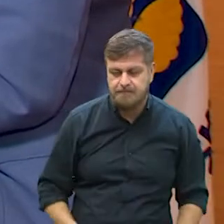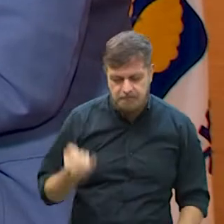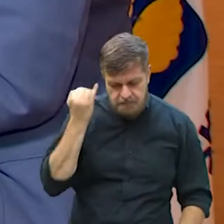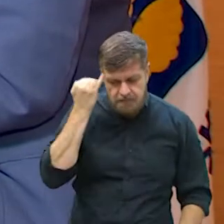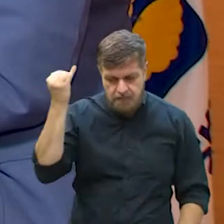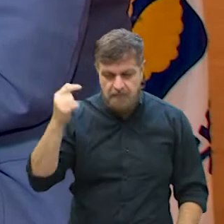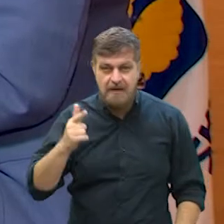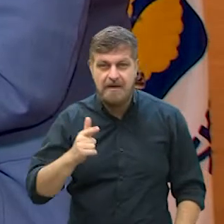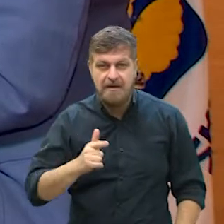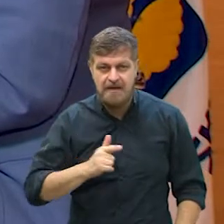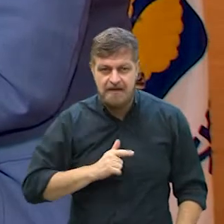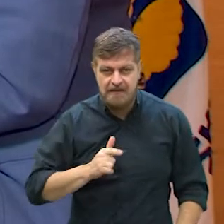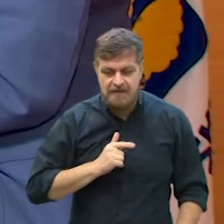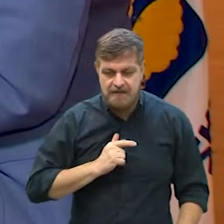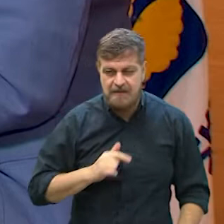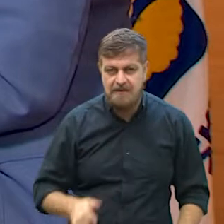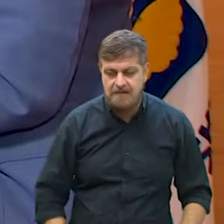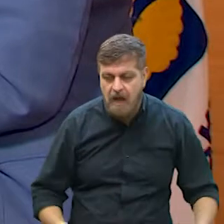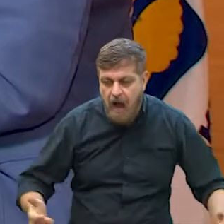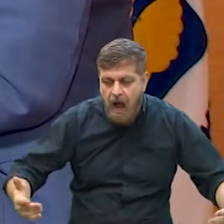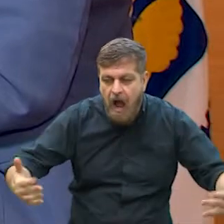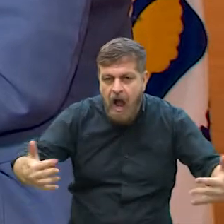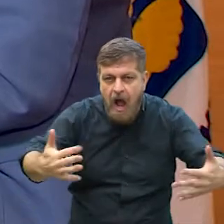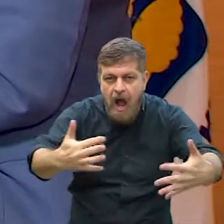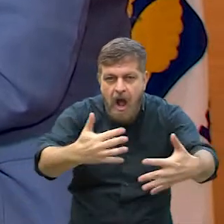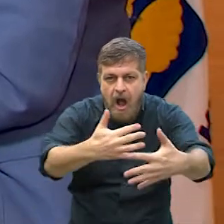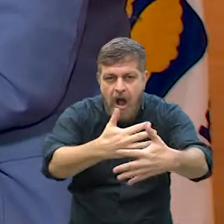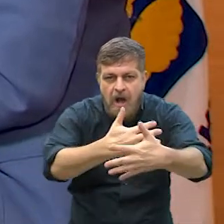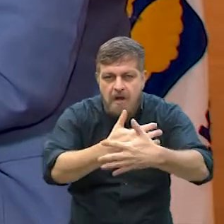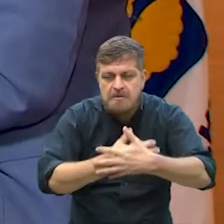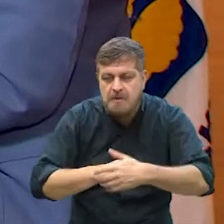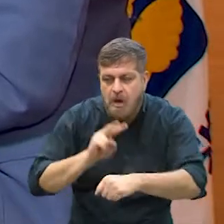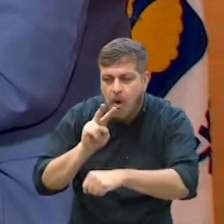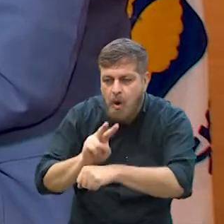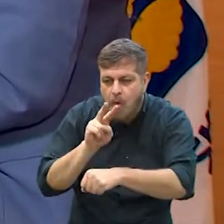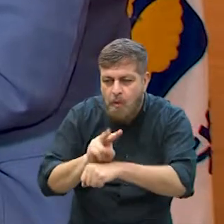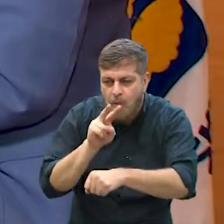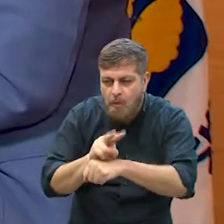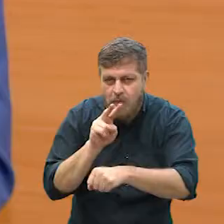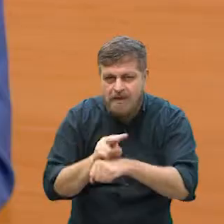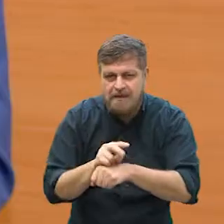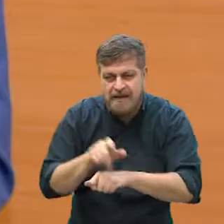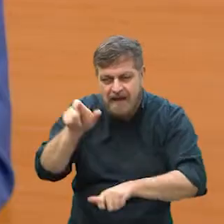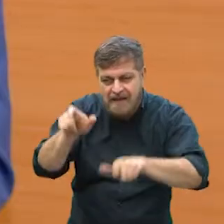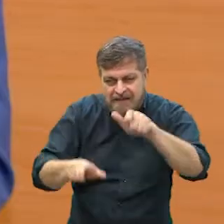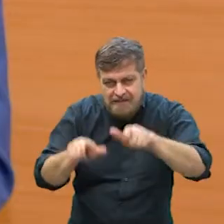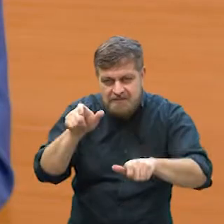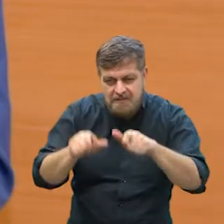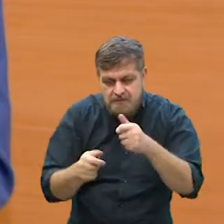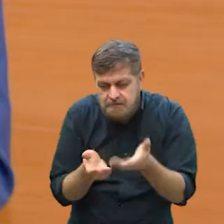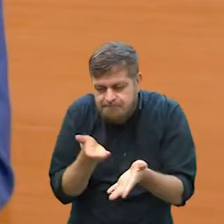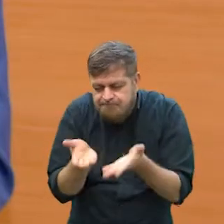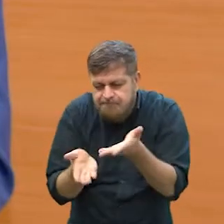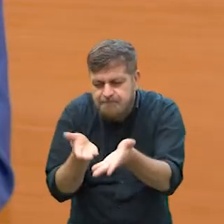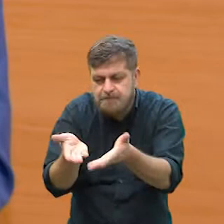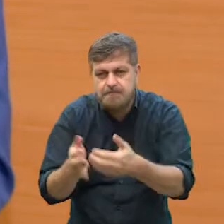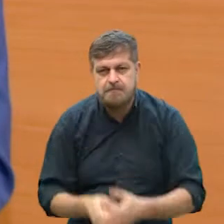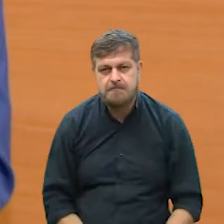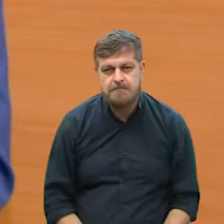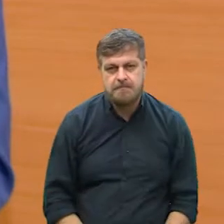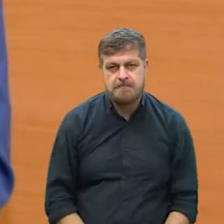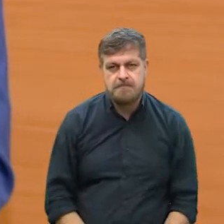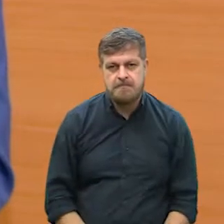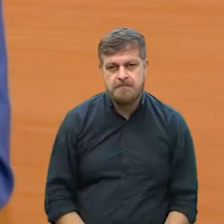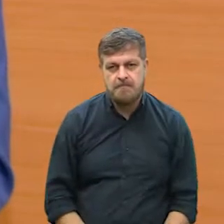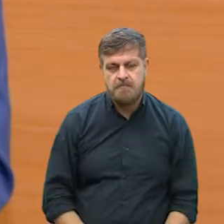seus ideais. Acolhimento inicial, tratamento precoce. Dá para alincar esperança com esse tratamento? Eu acho